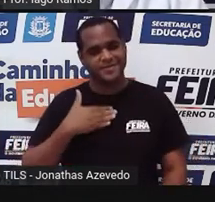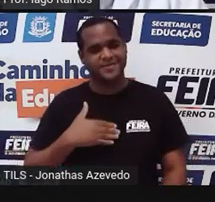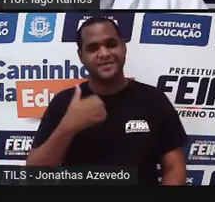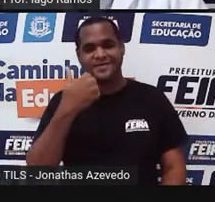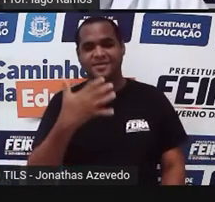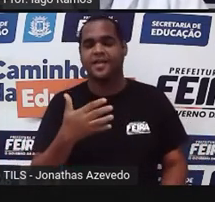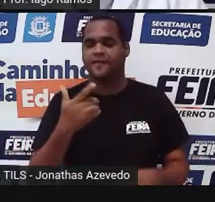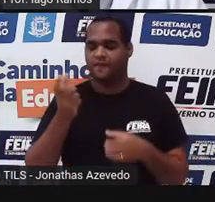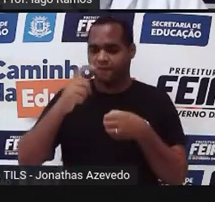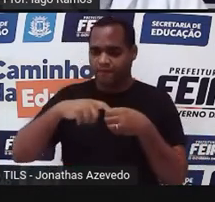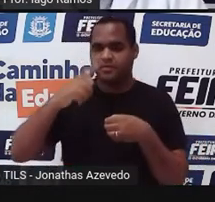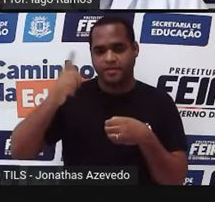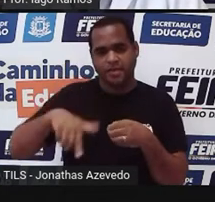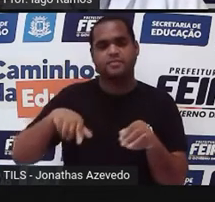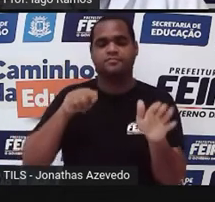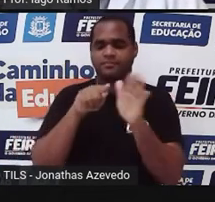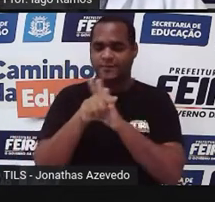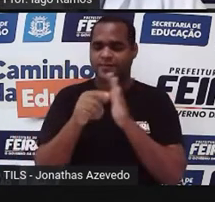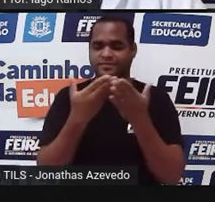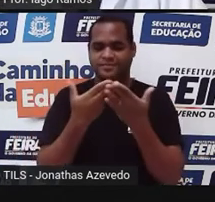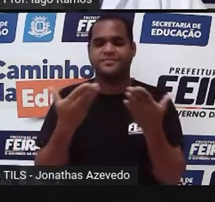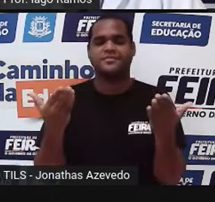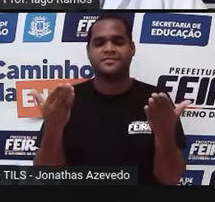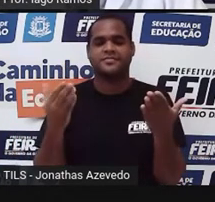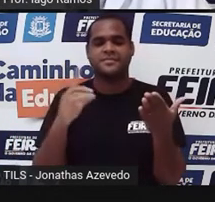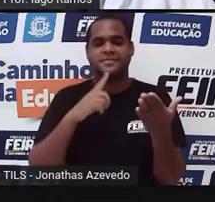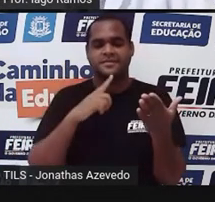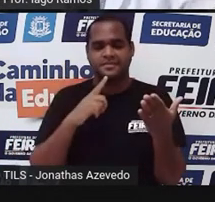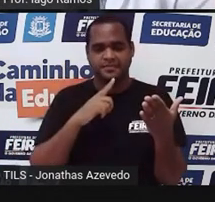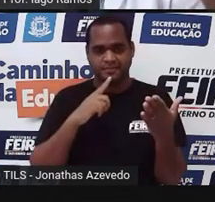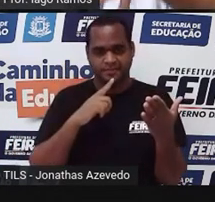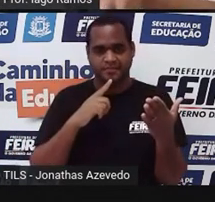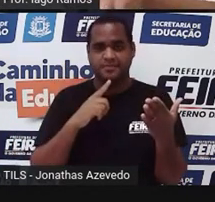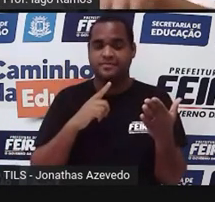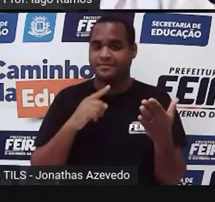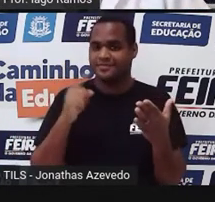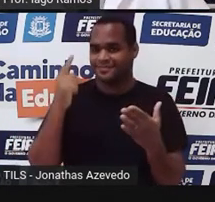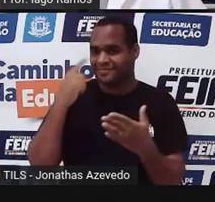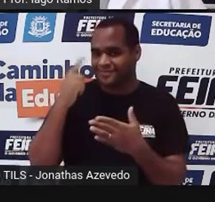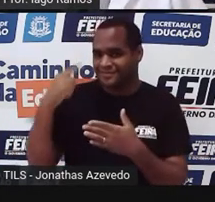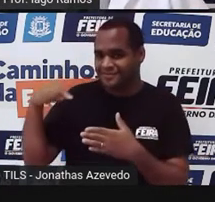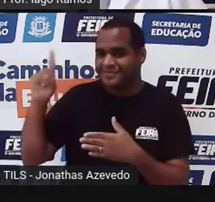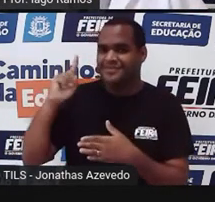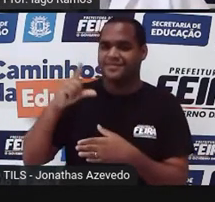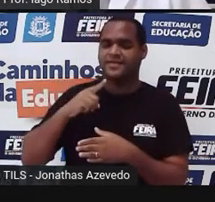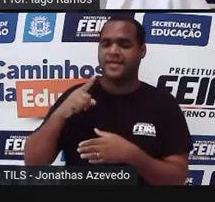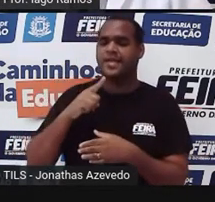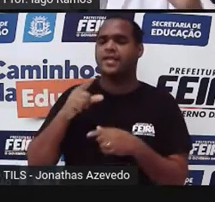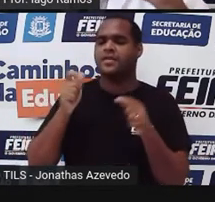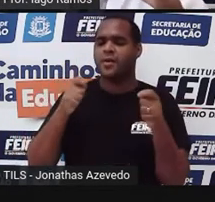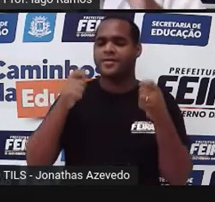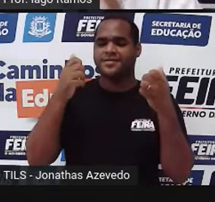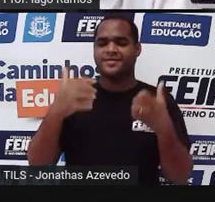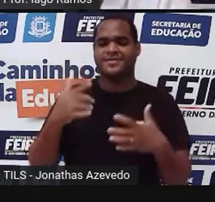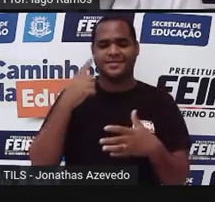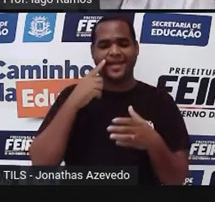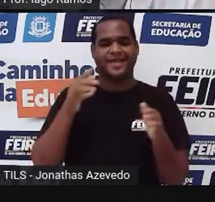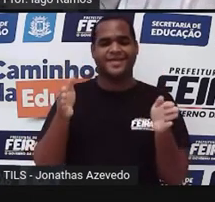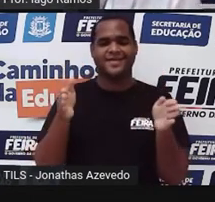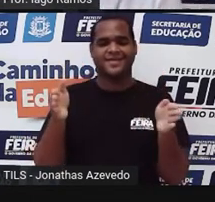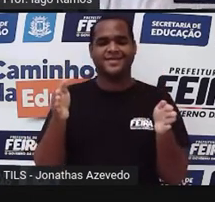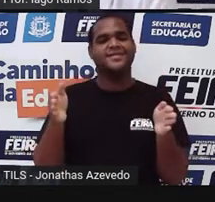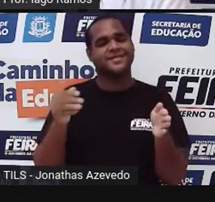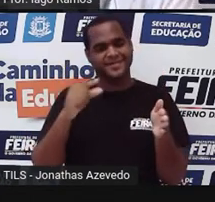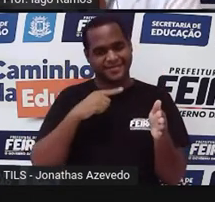a gente volta ainda pra essa pergunta aqui. Ok? Aquele momento, agora sim. Aquele momento de a gente ver, até esse momento aqui,